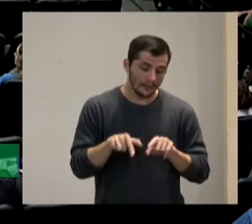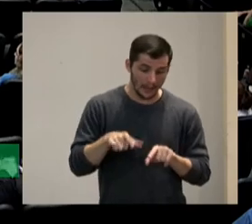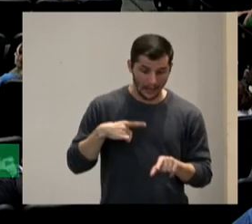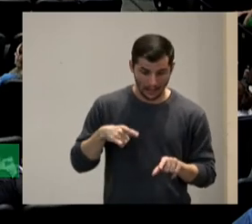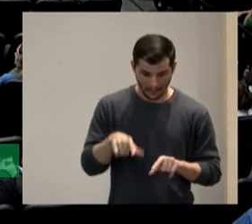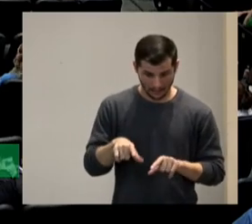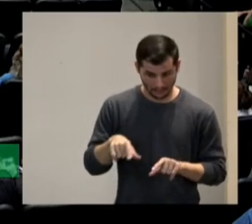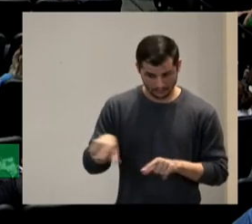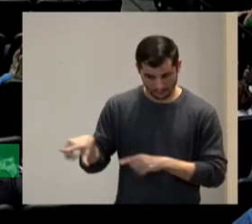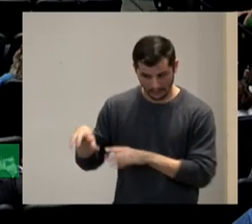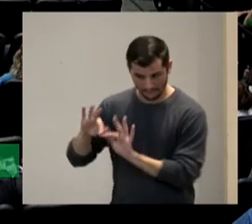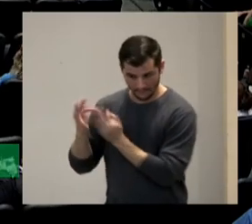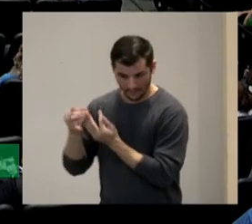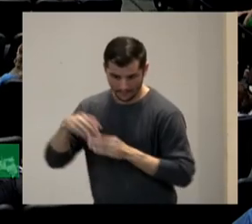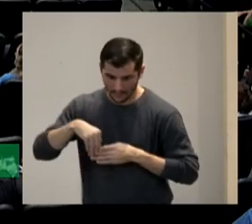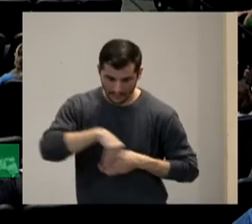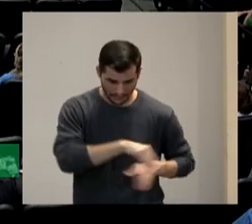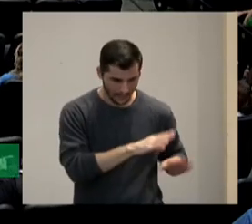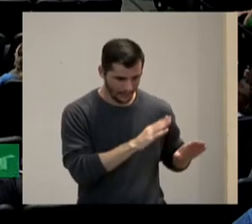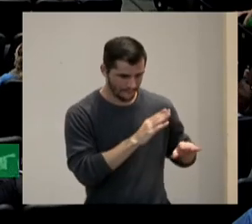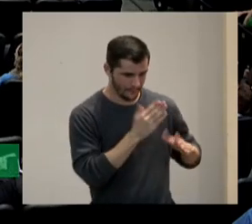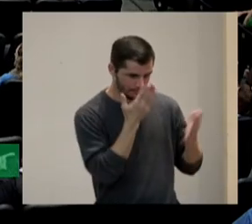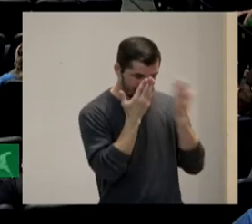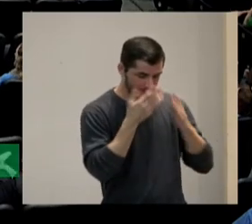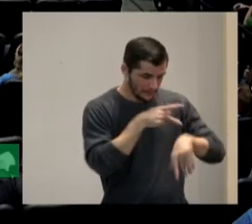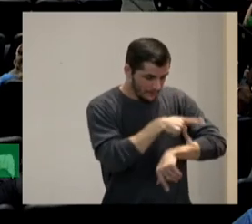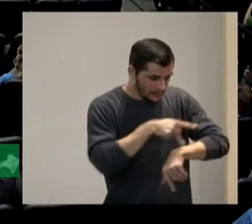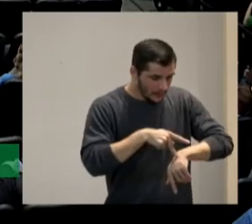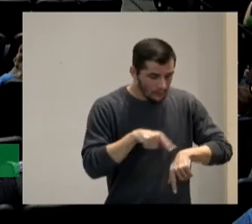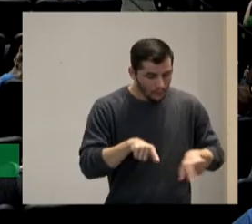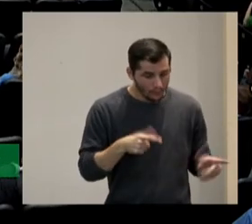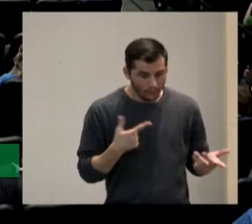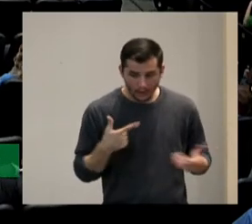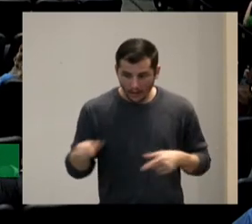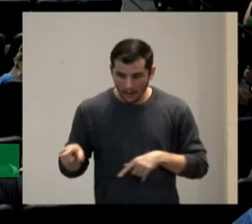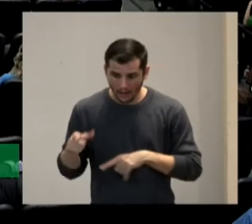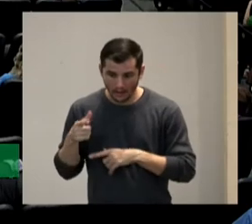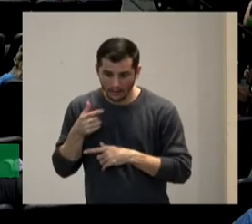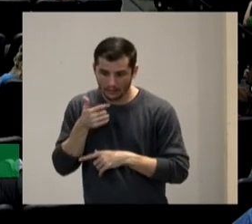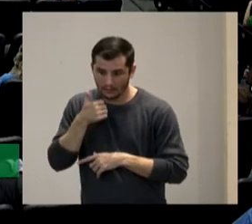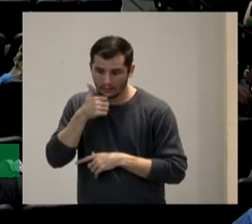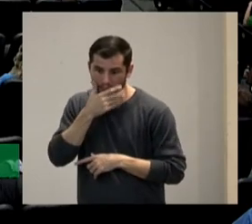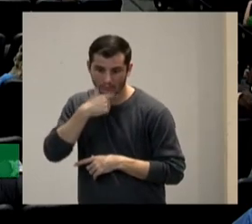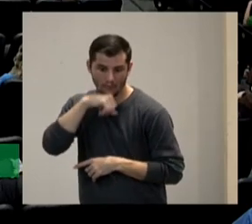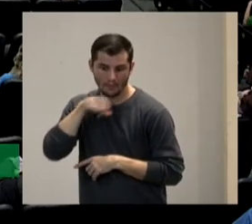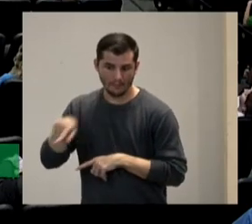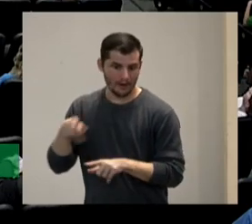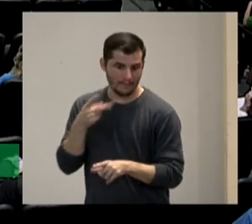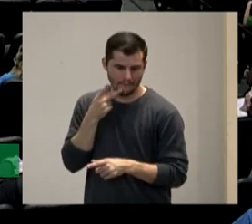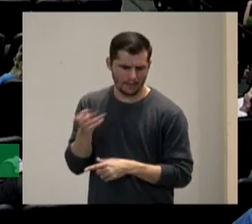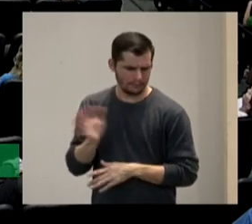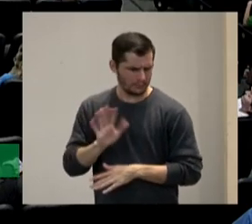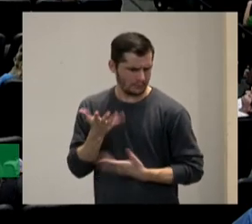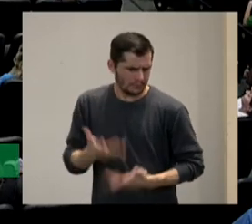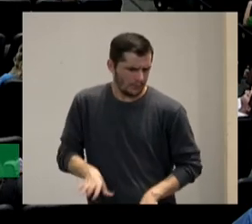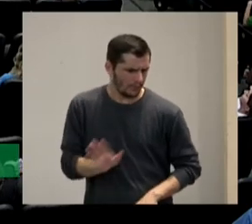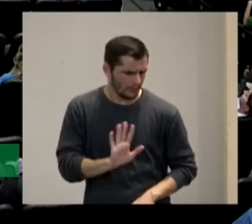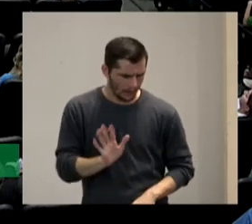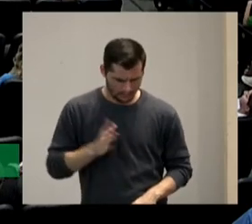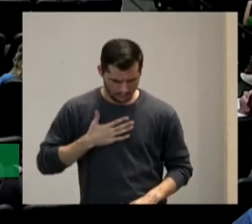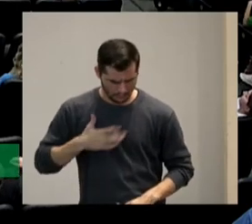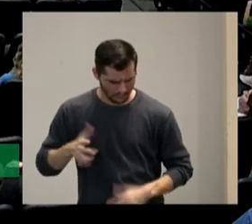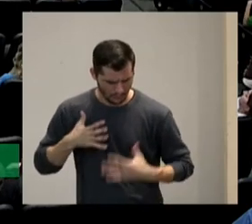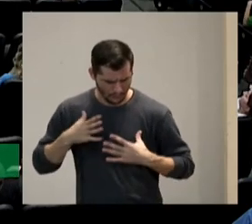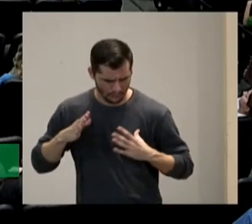tudo é bom levar ele pra fazer o acompanhamento o pai médico falou eu não quero meu filho não é autista ele já deu o laudo